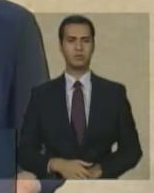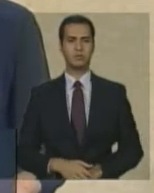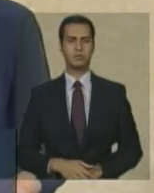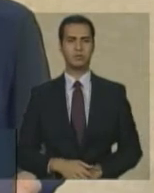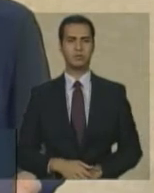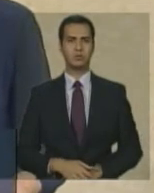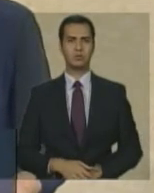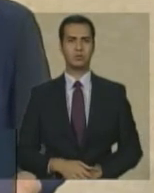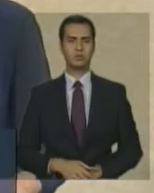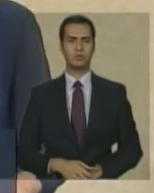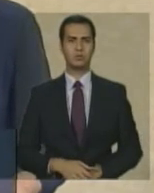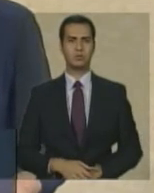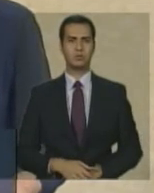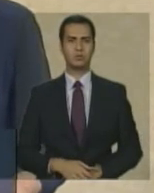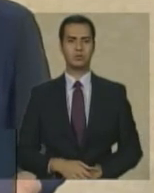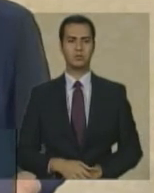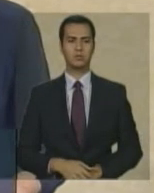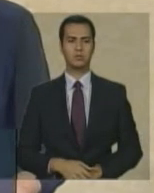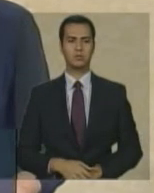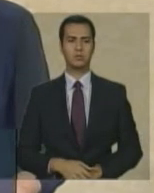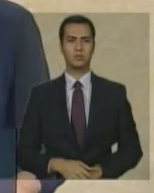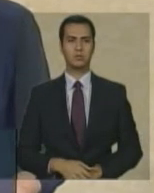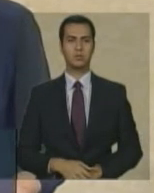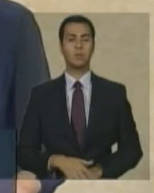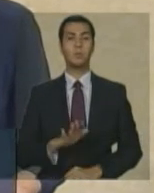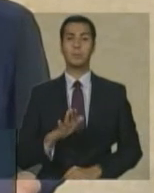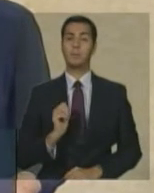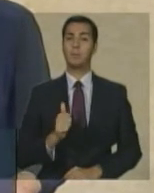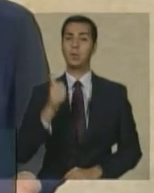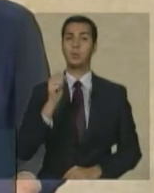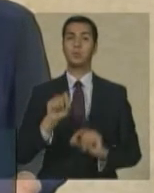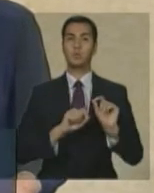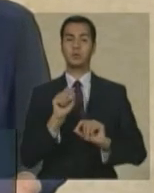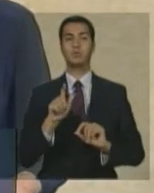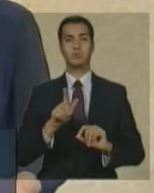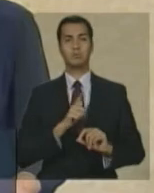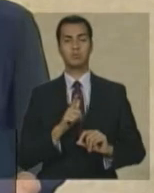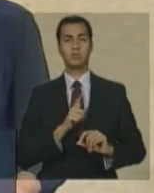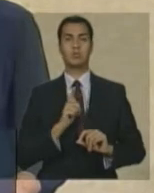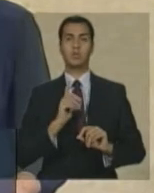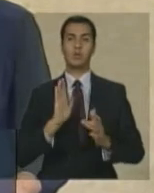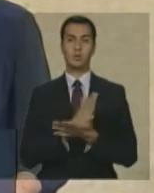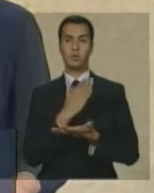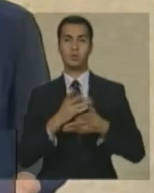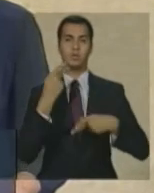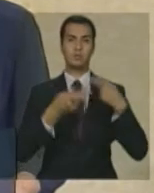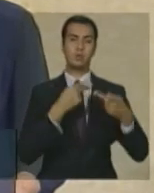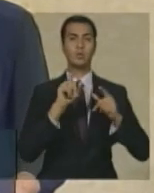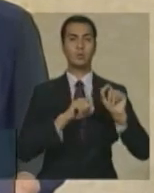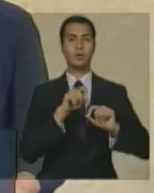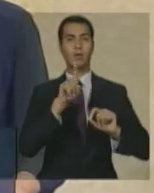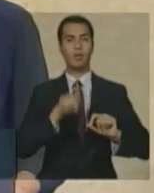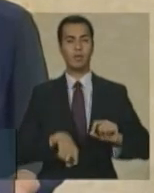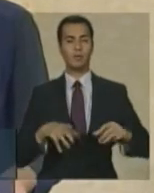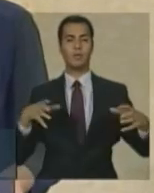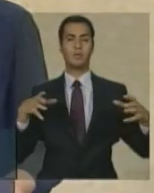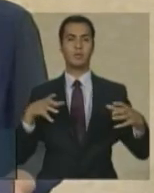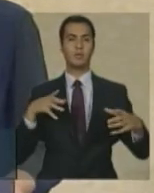foram contados durante os acontecimentos sobre um regime de censura